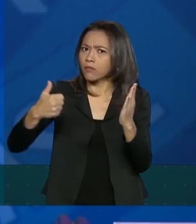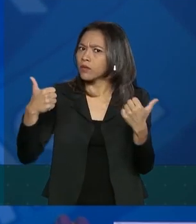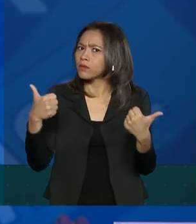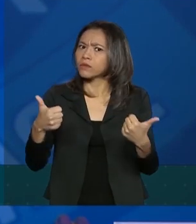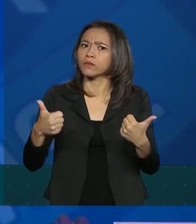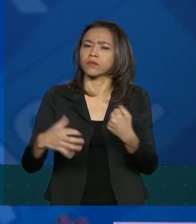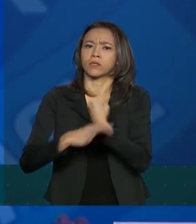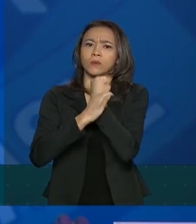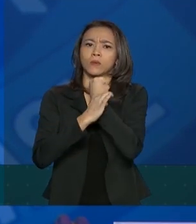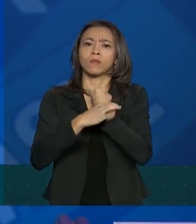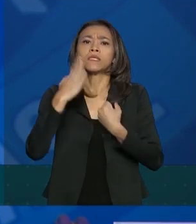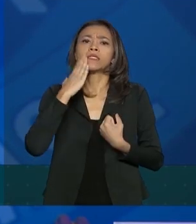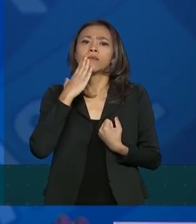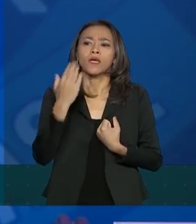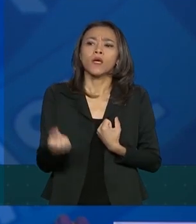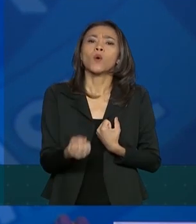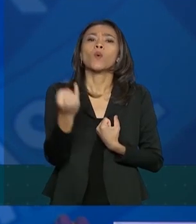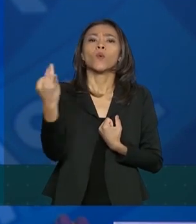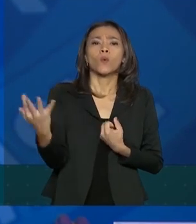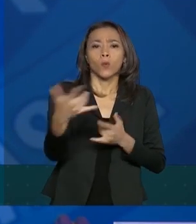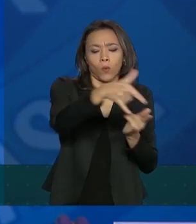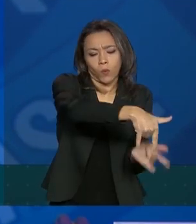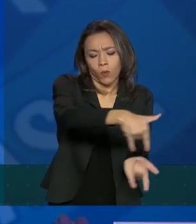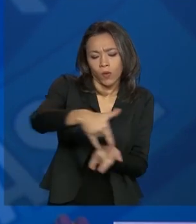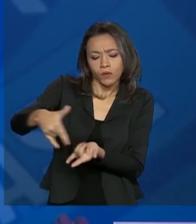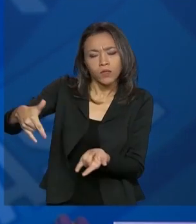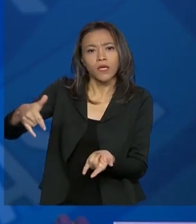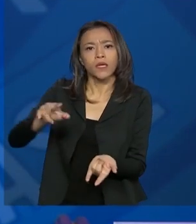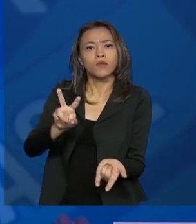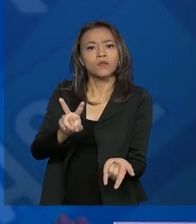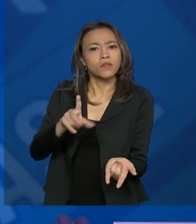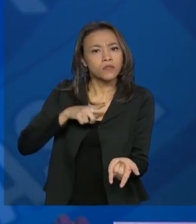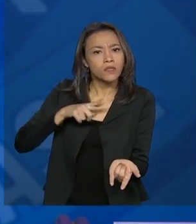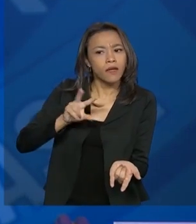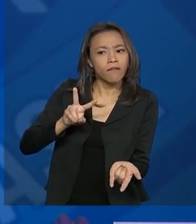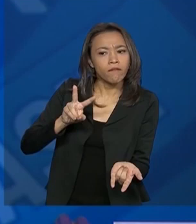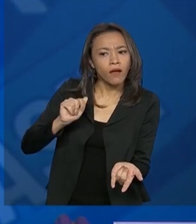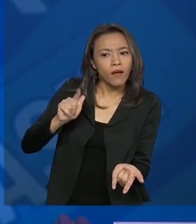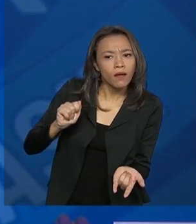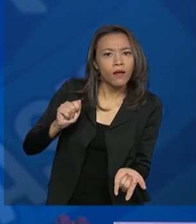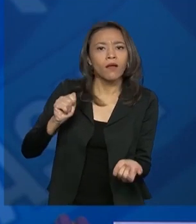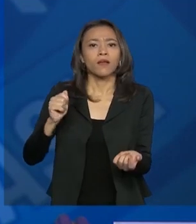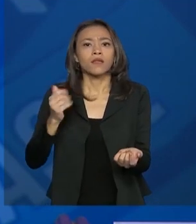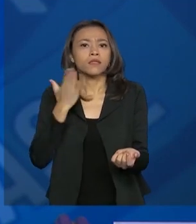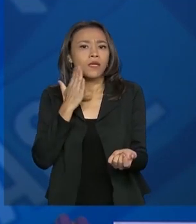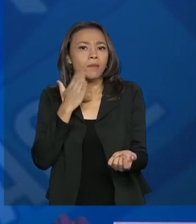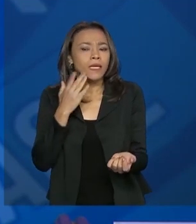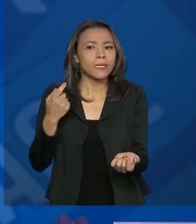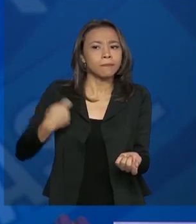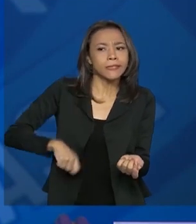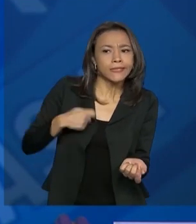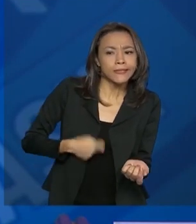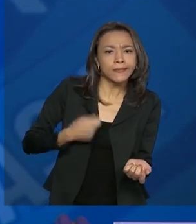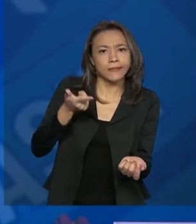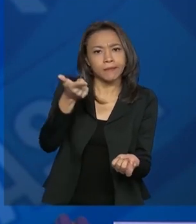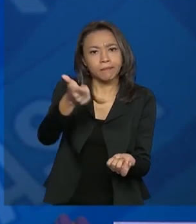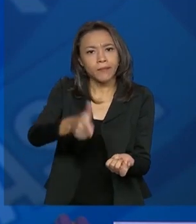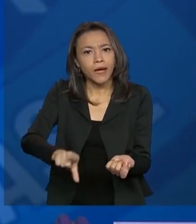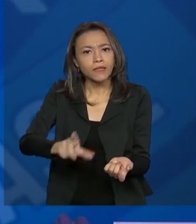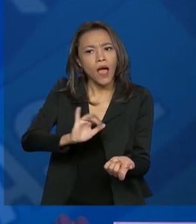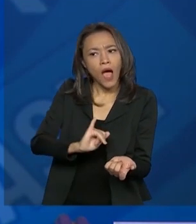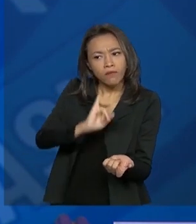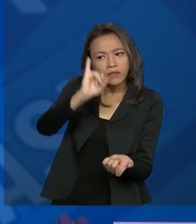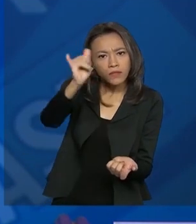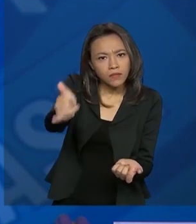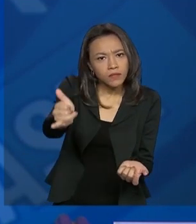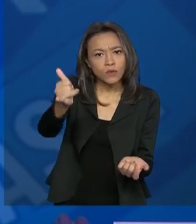disponibilidade dos leitos e em quais os locais que nós vamos perceber e precisar emitir algum aviso